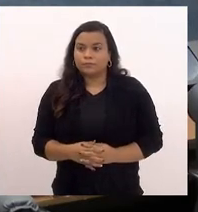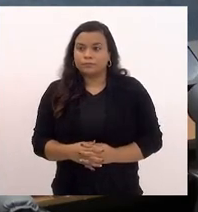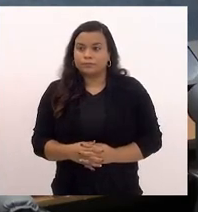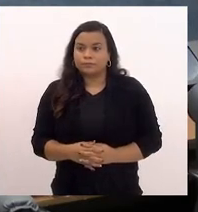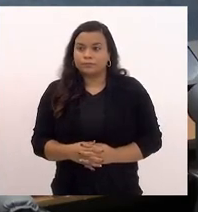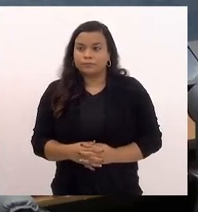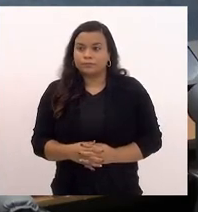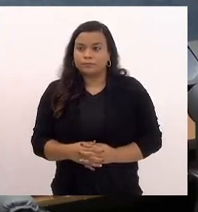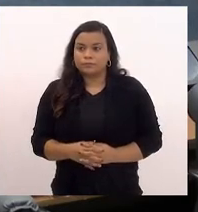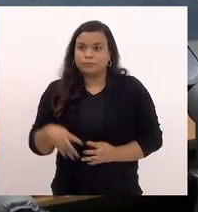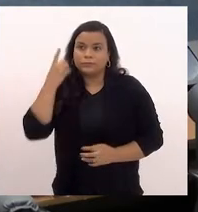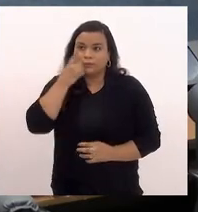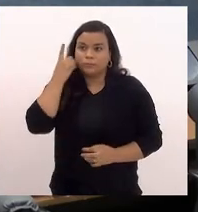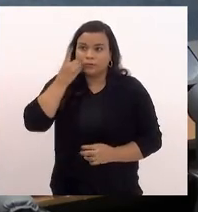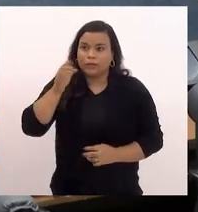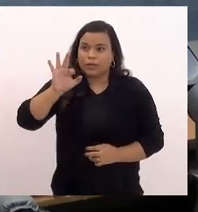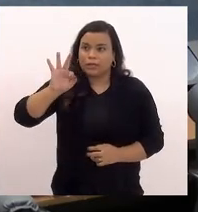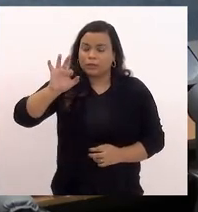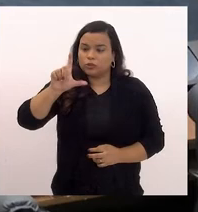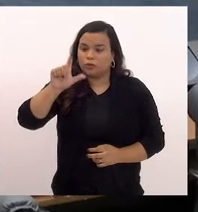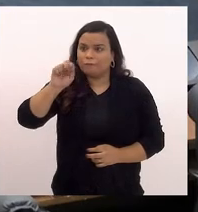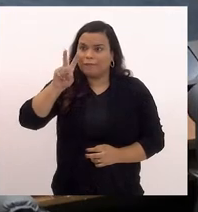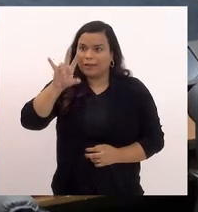deputado Flávio Serafini